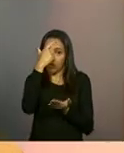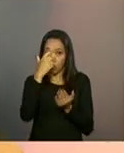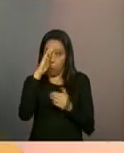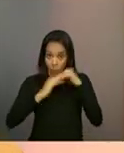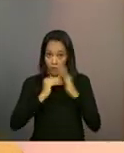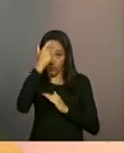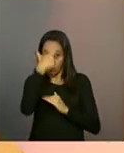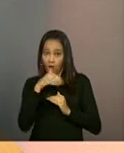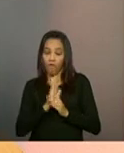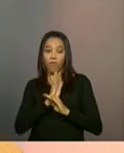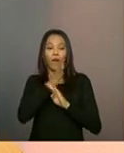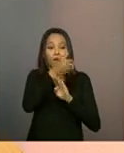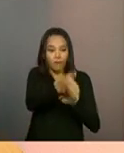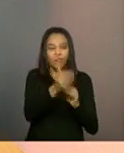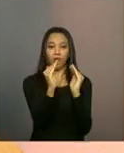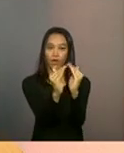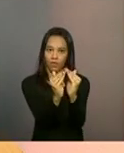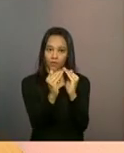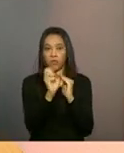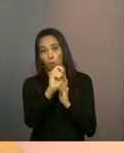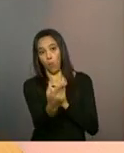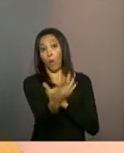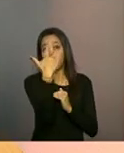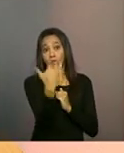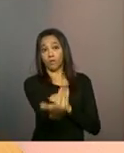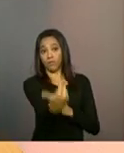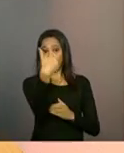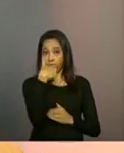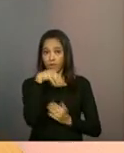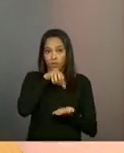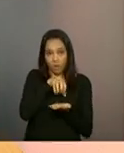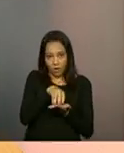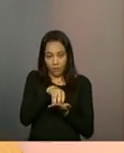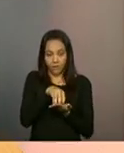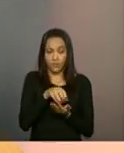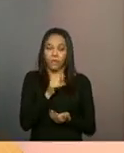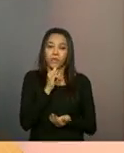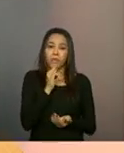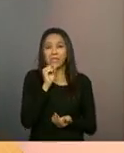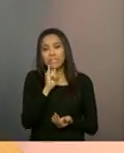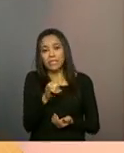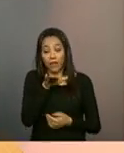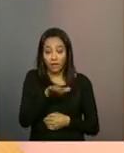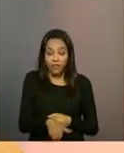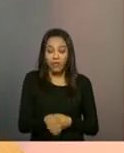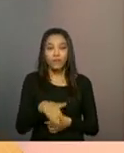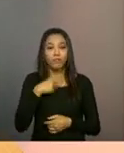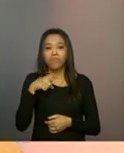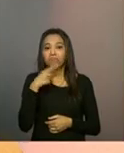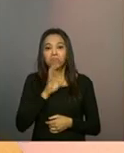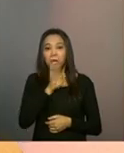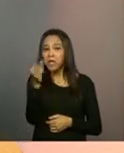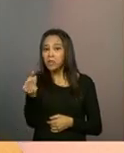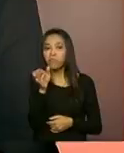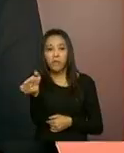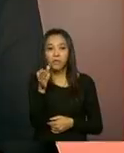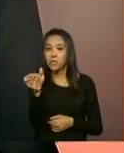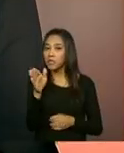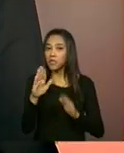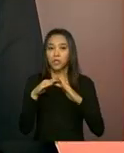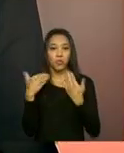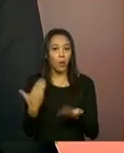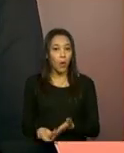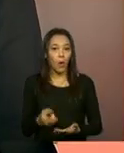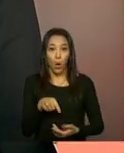no CRAS ou no domicílio, essa é acolhida individual. Se a criança não está indo à escola ou não está em dia com vacinação,